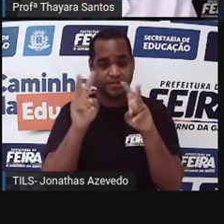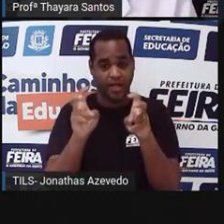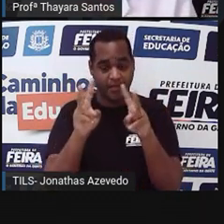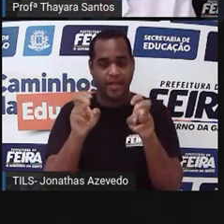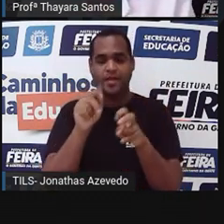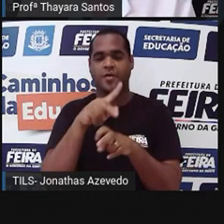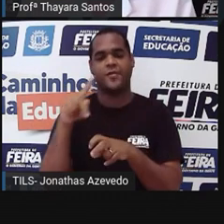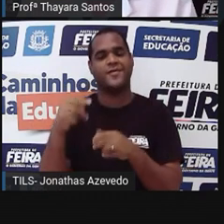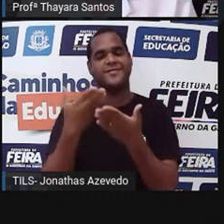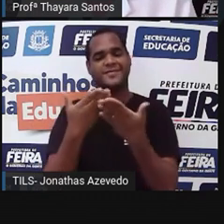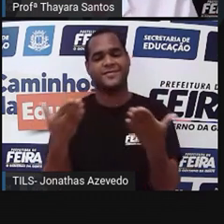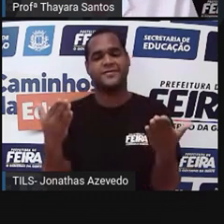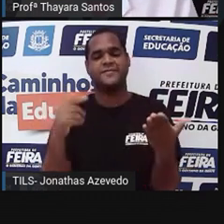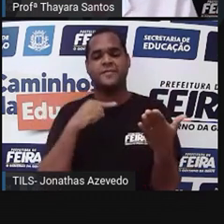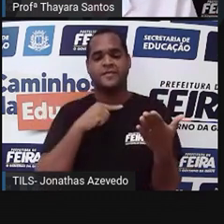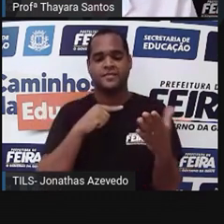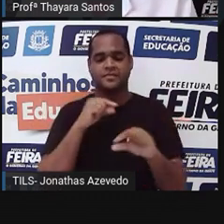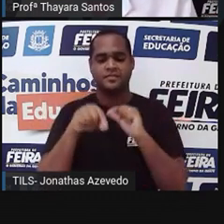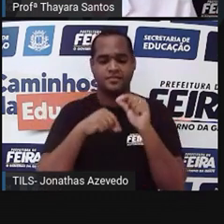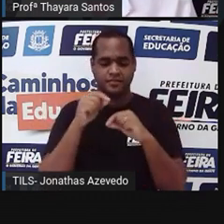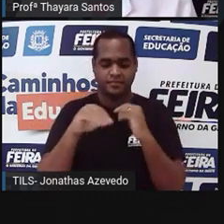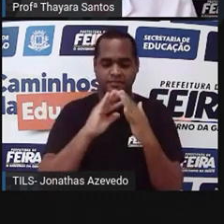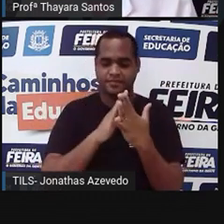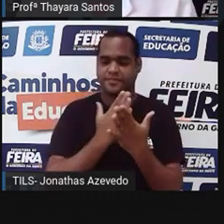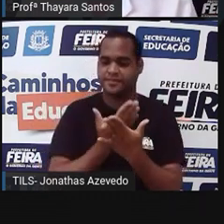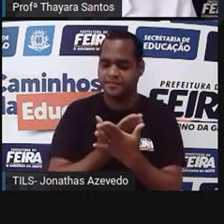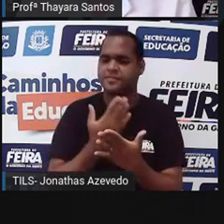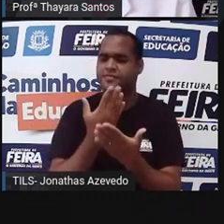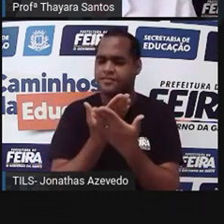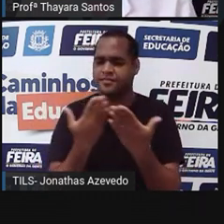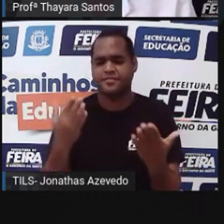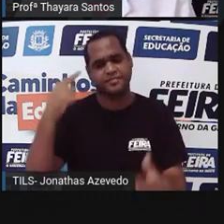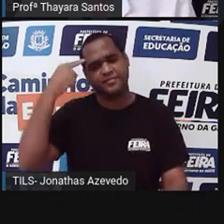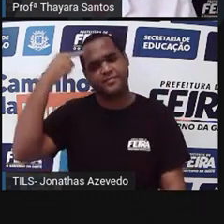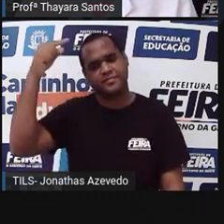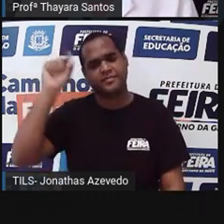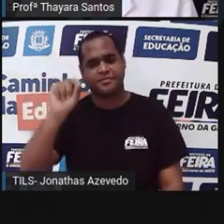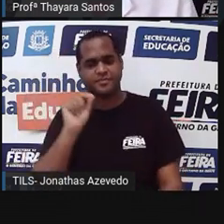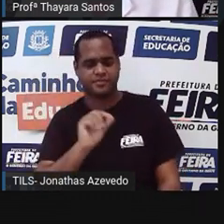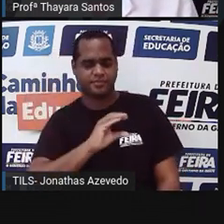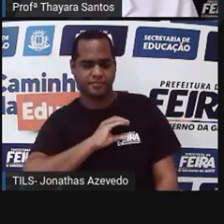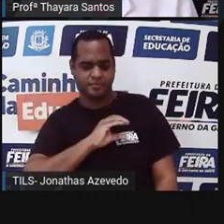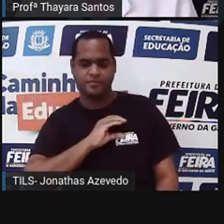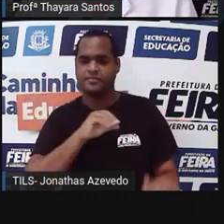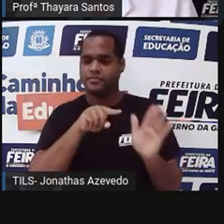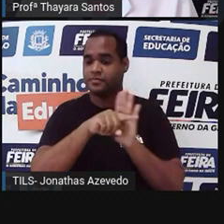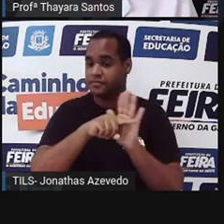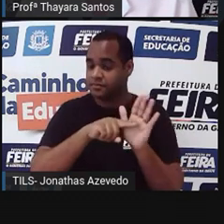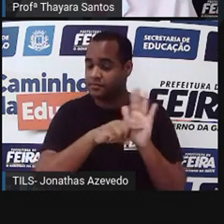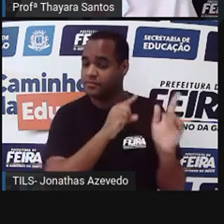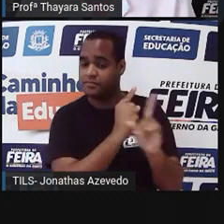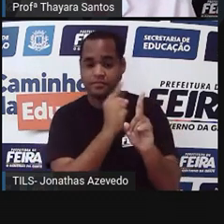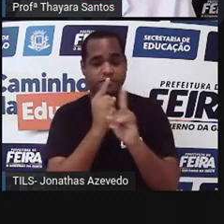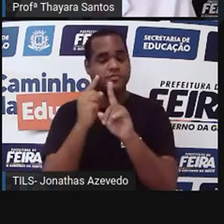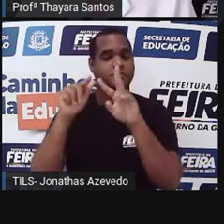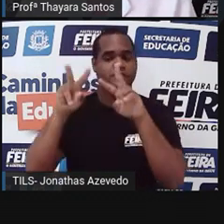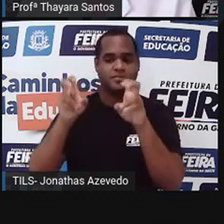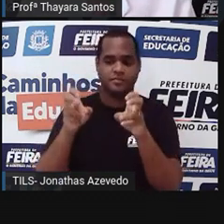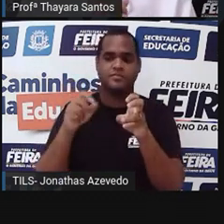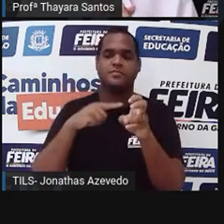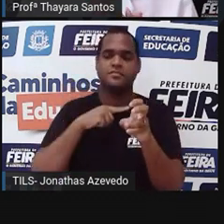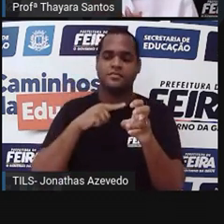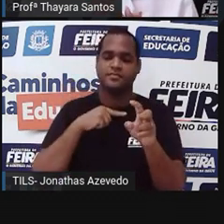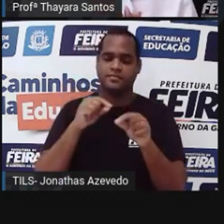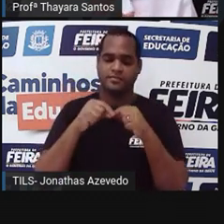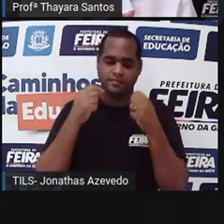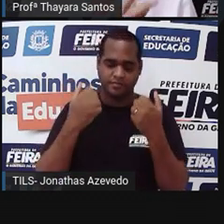com os professores de vocês, na escola de vocês. Troquem ideias com os colegas. Pesquisem mais sobre o tema. Eu vou ficar aqui